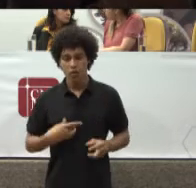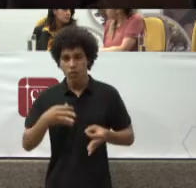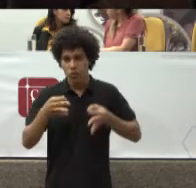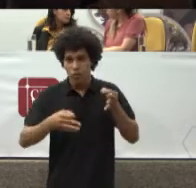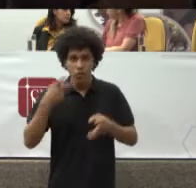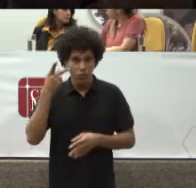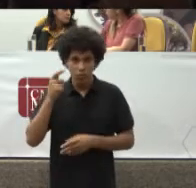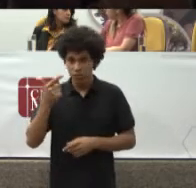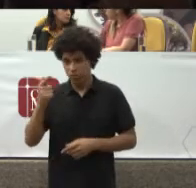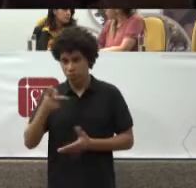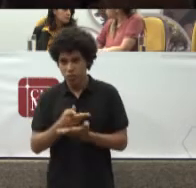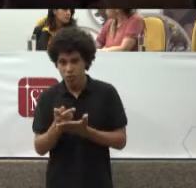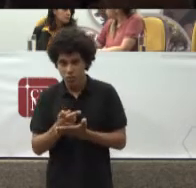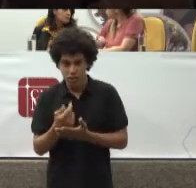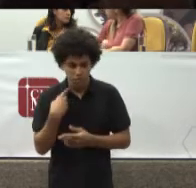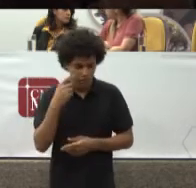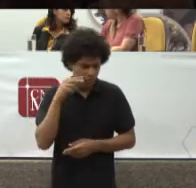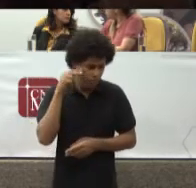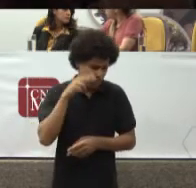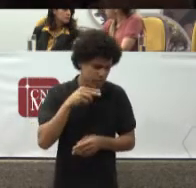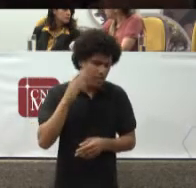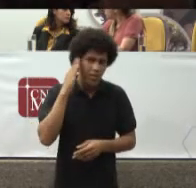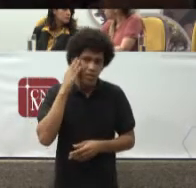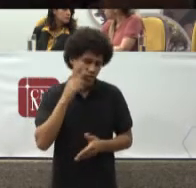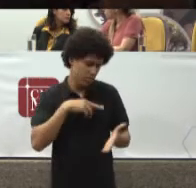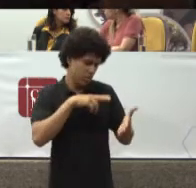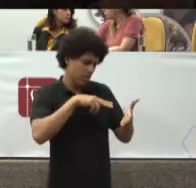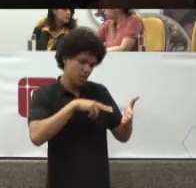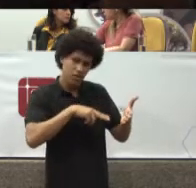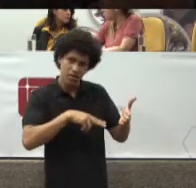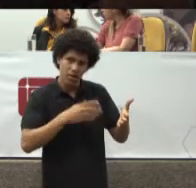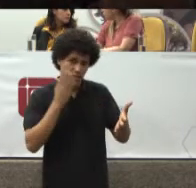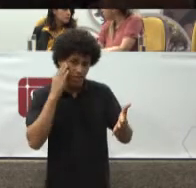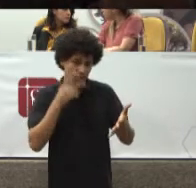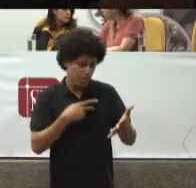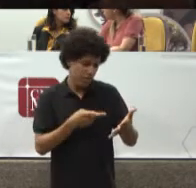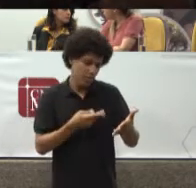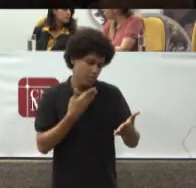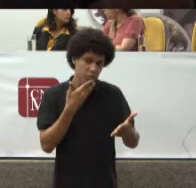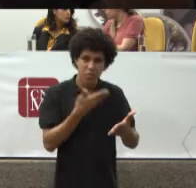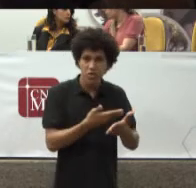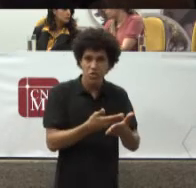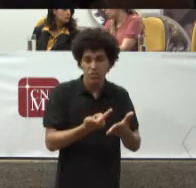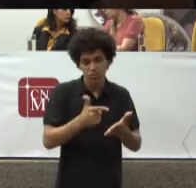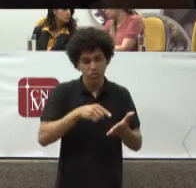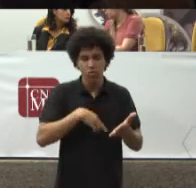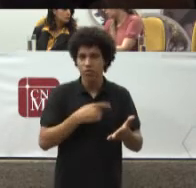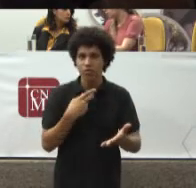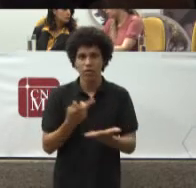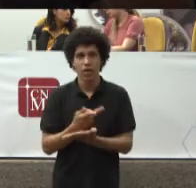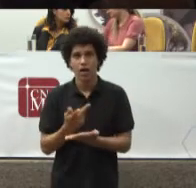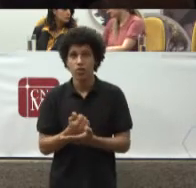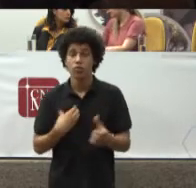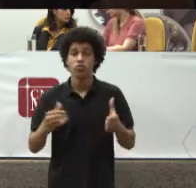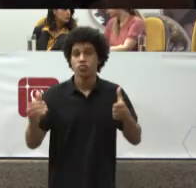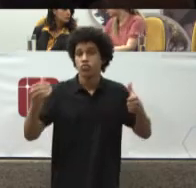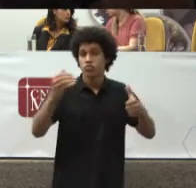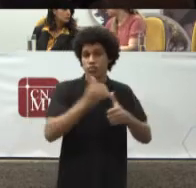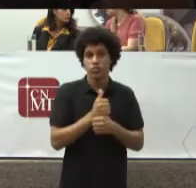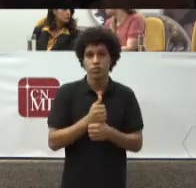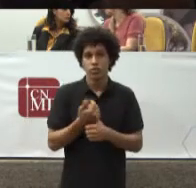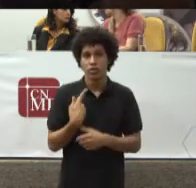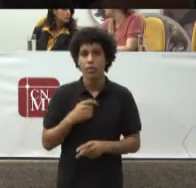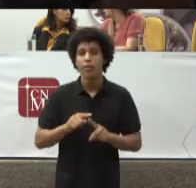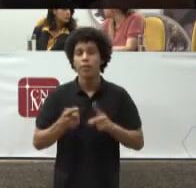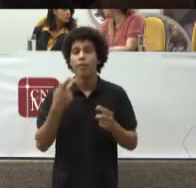saber De pedir A notificação Da parte Substituída Para